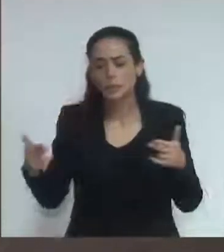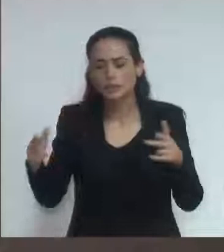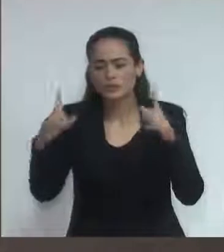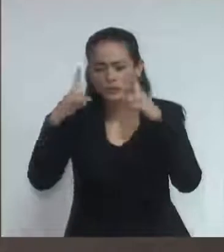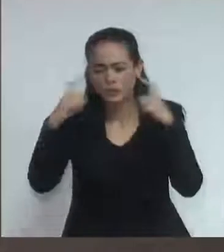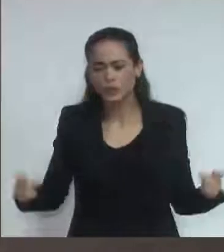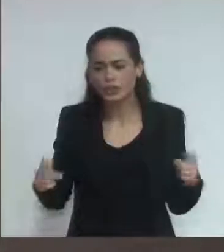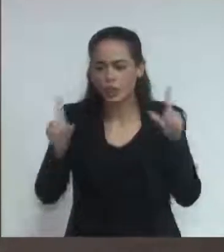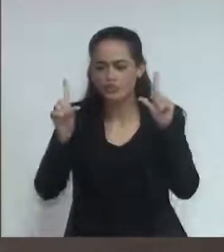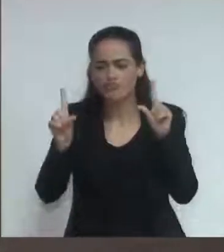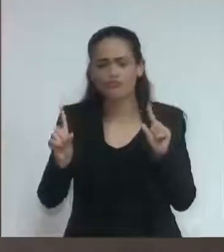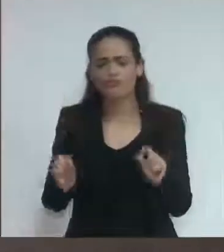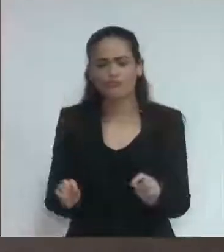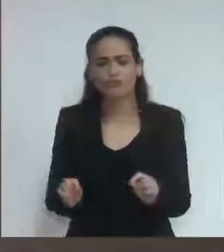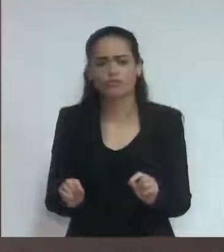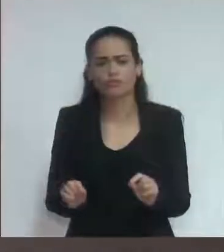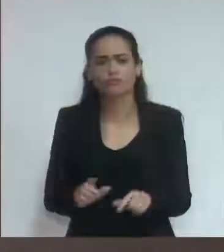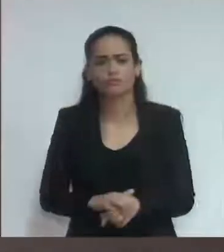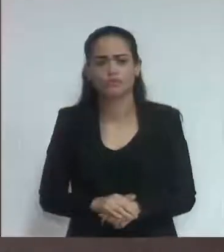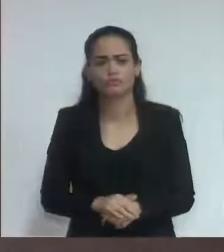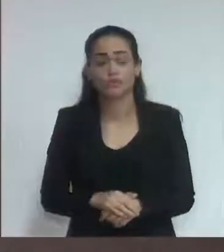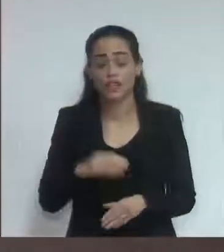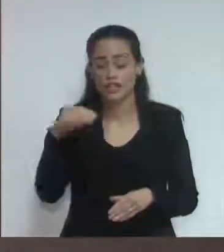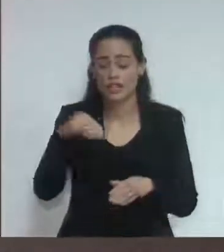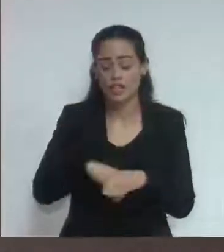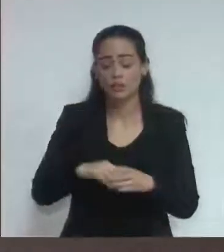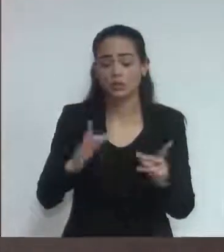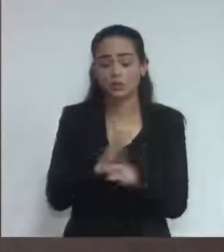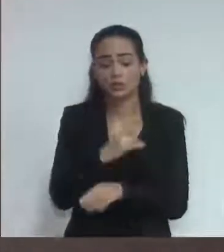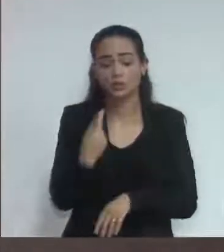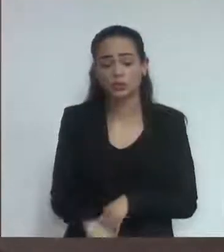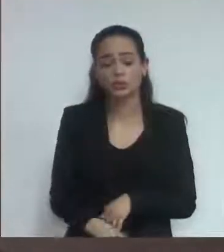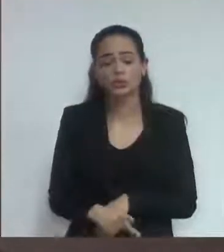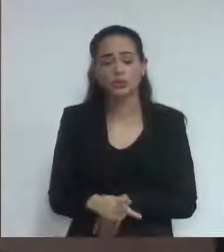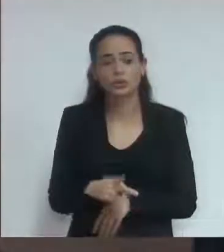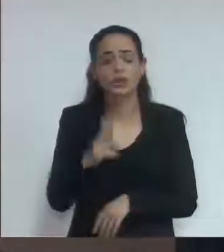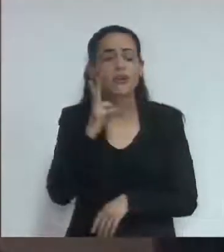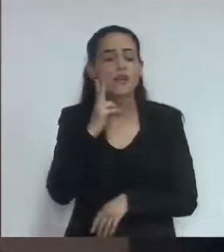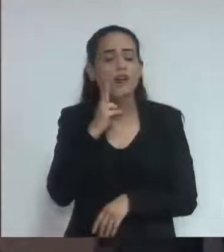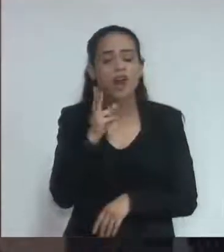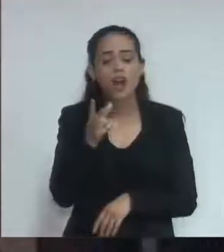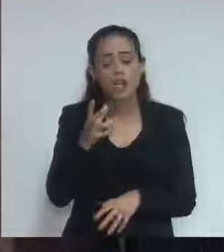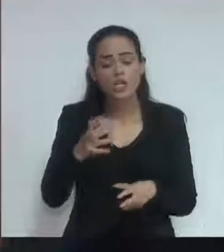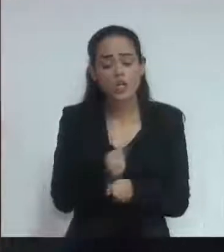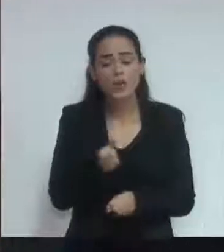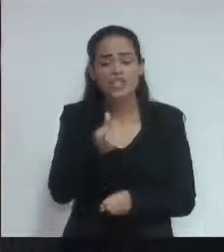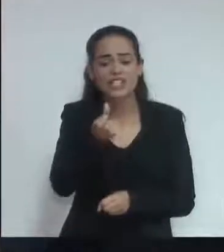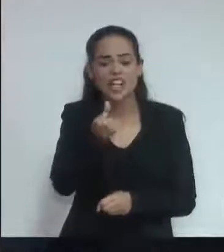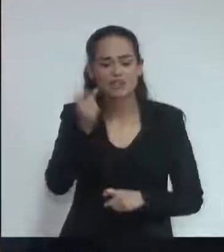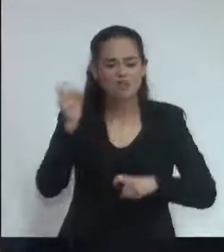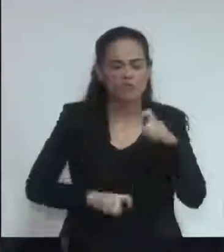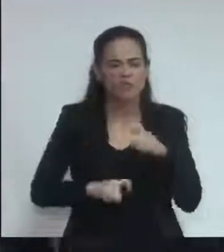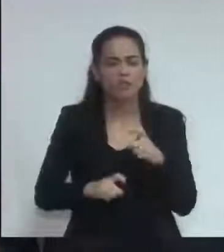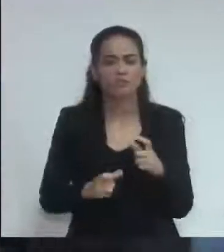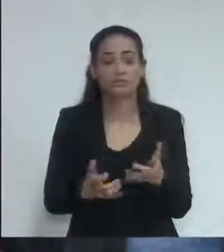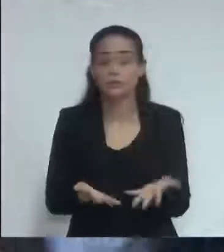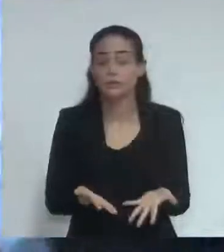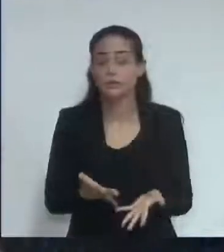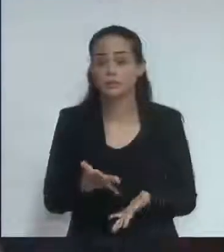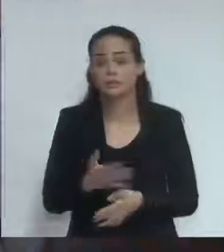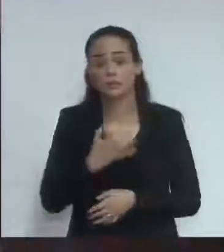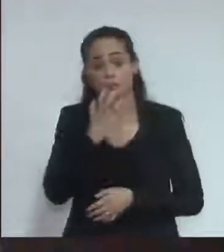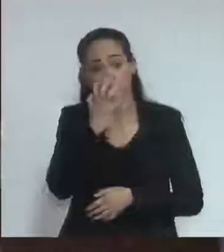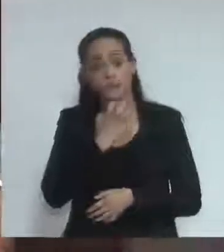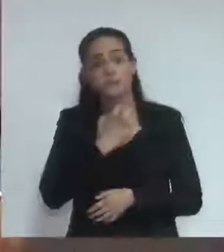é alarmante no nosso município alarmante eu acho que a segurança a